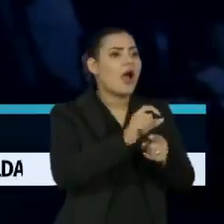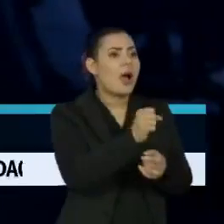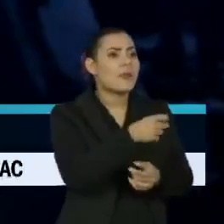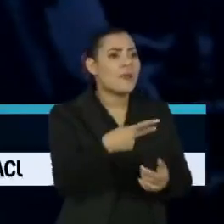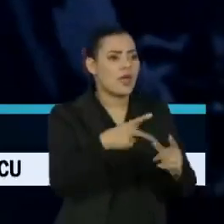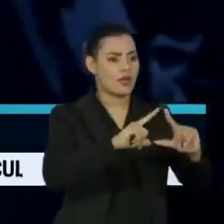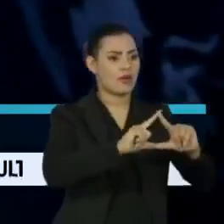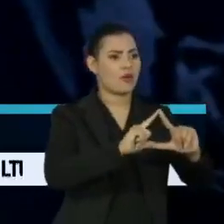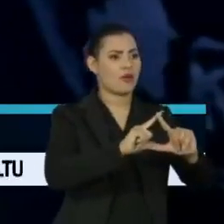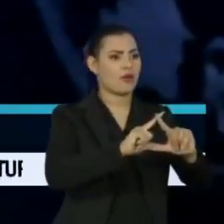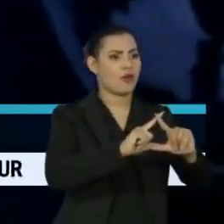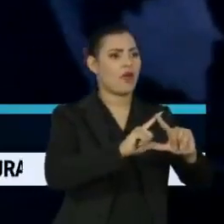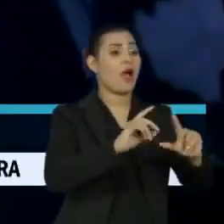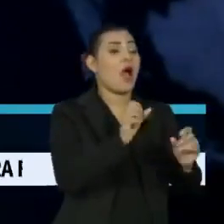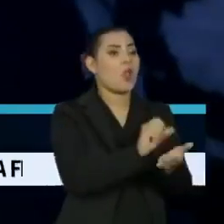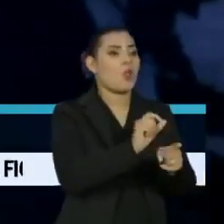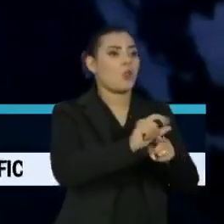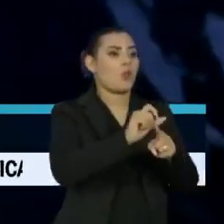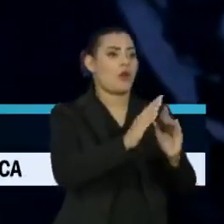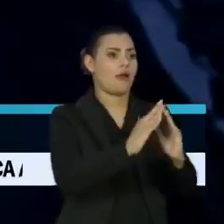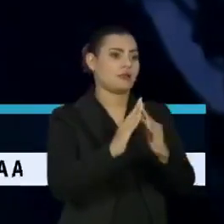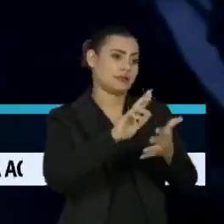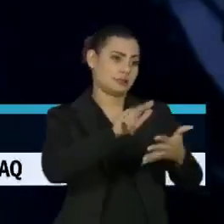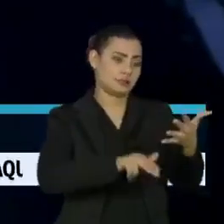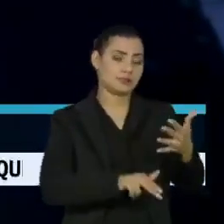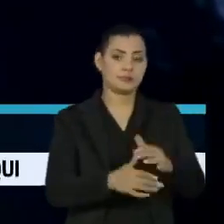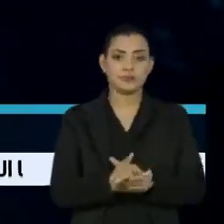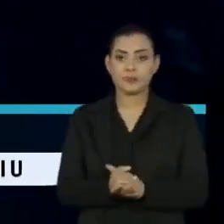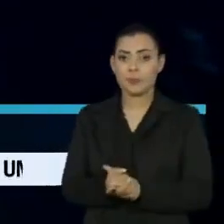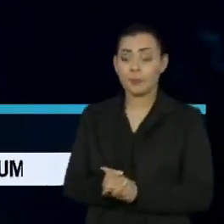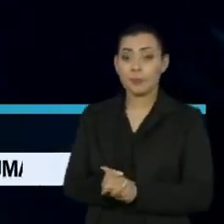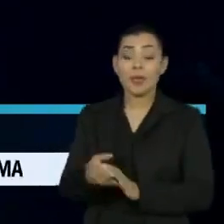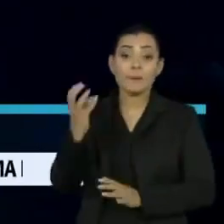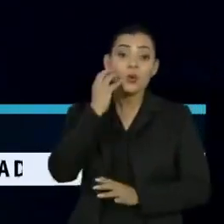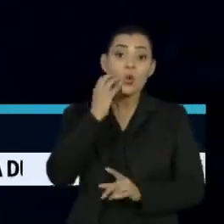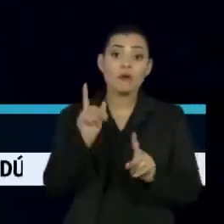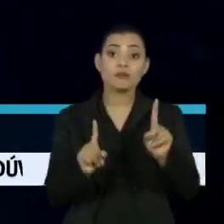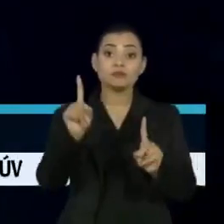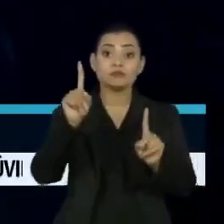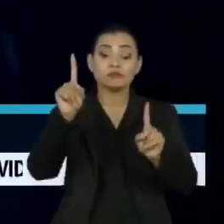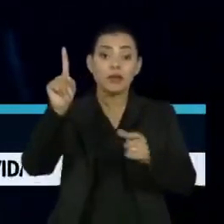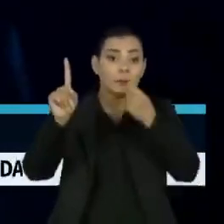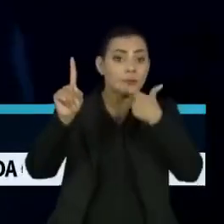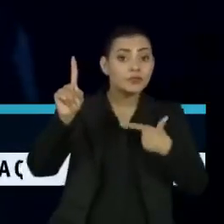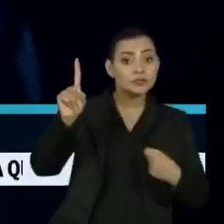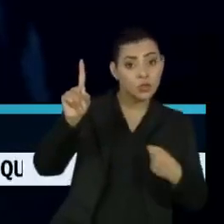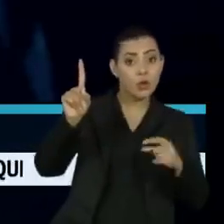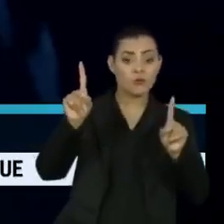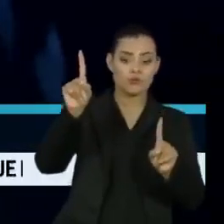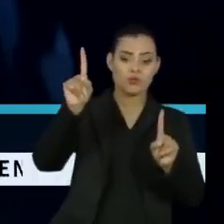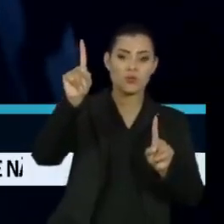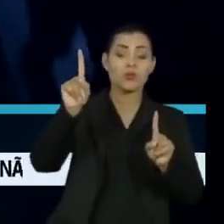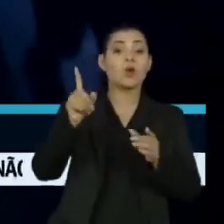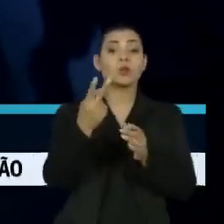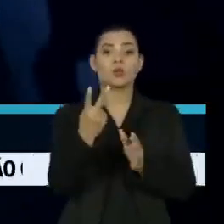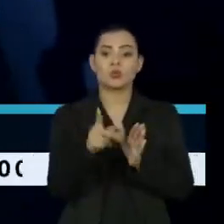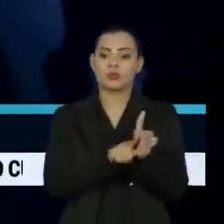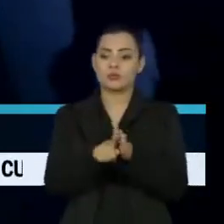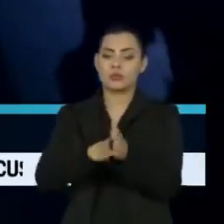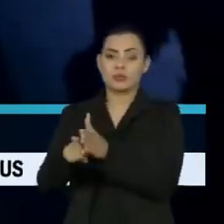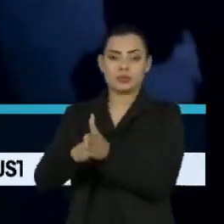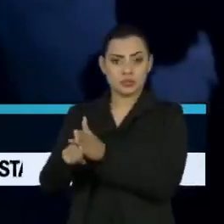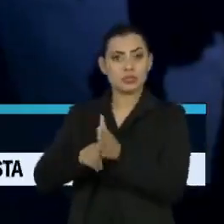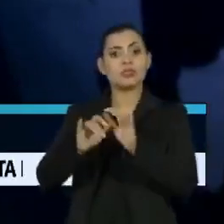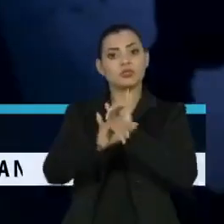E o atual prefeito de São Paulo, Bruno Covas, do PSDB, aparece à frente do candidato do PSOL, Guilherme Boulos, em duas pesquisas